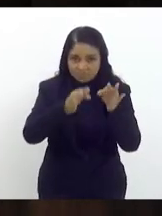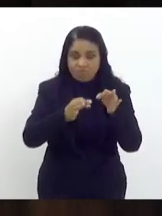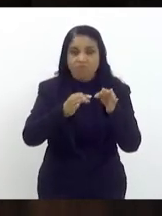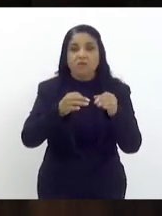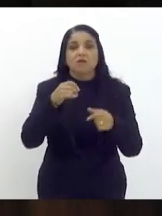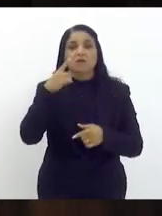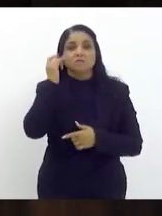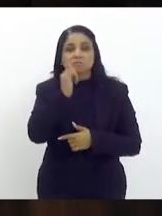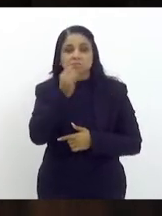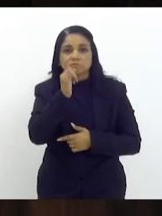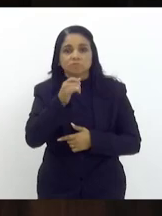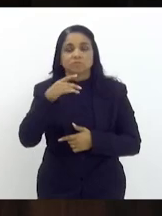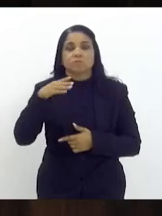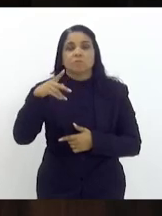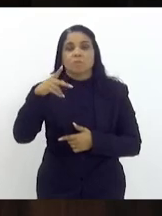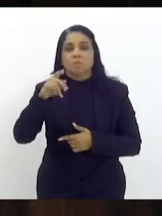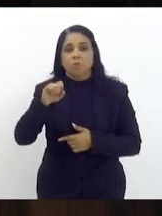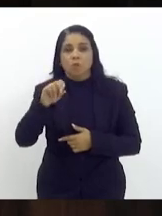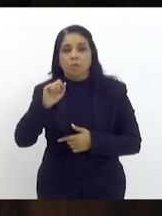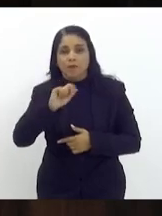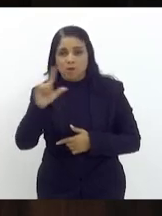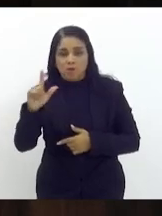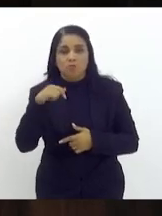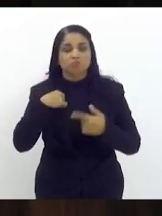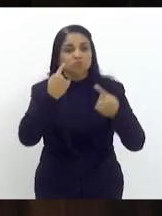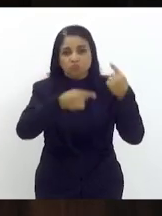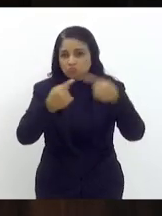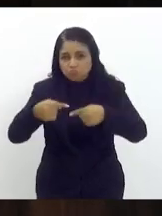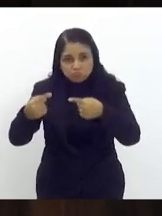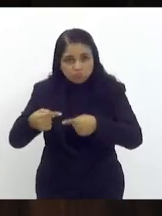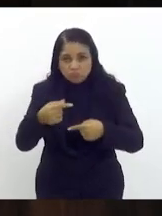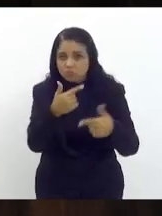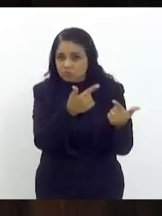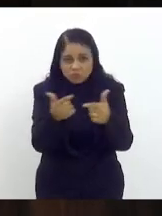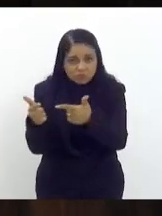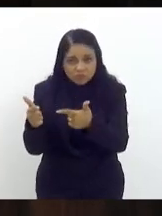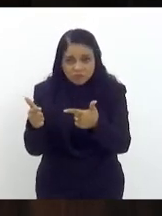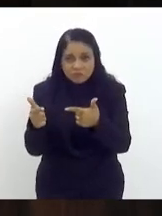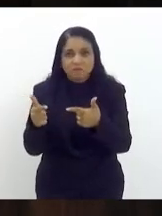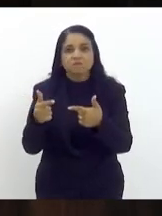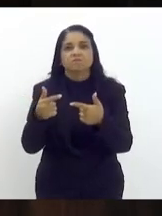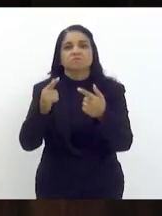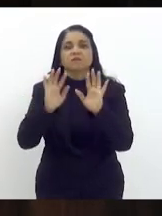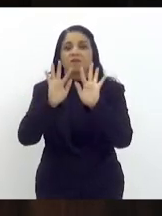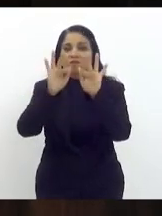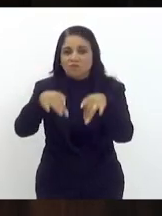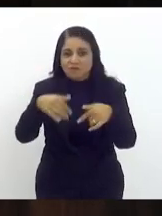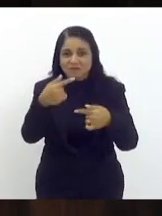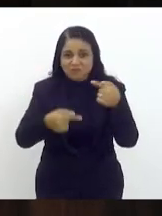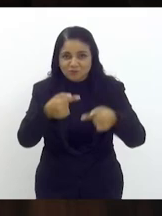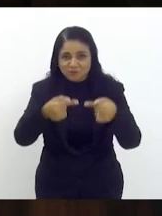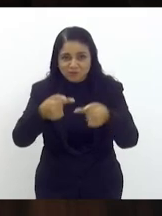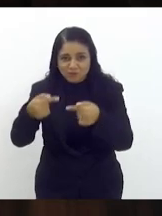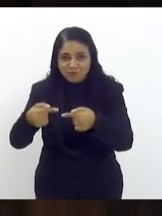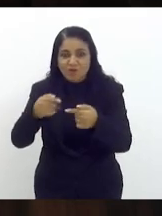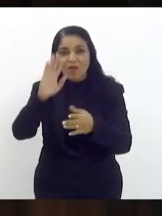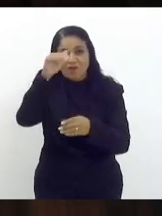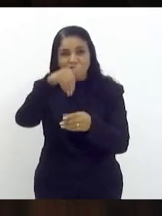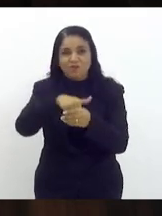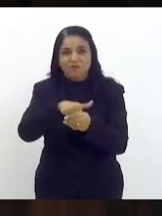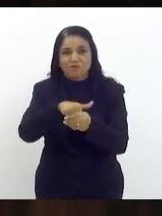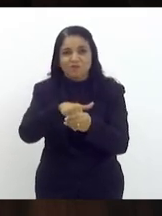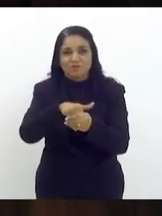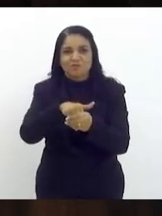Bel. Em discussão. Não havendo quem queira discutir. Não havendo quem queira discutir. Encerrado a discussão. votação. Em